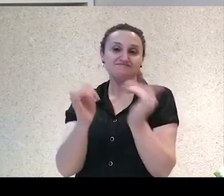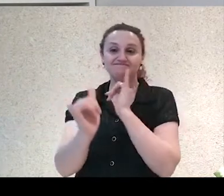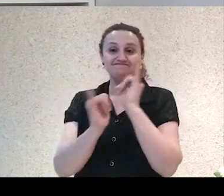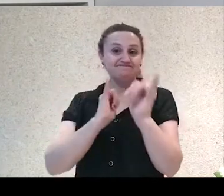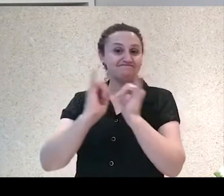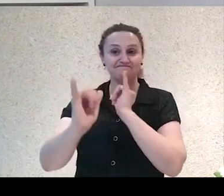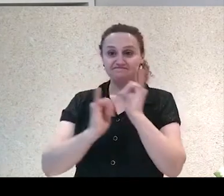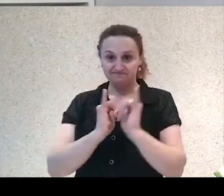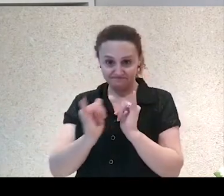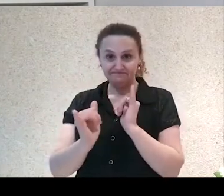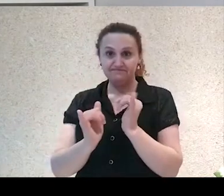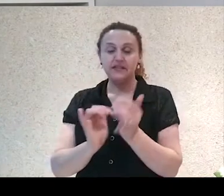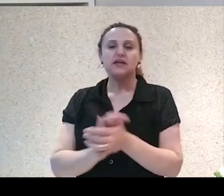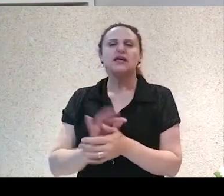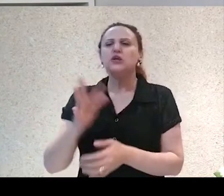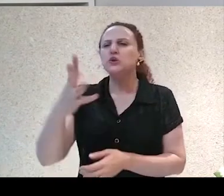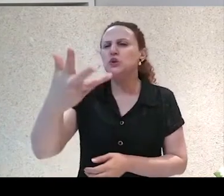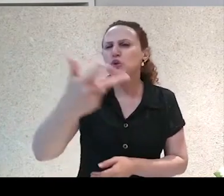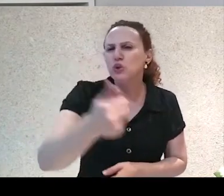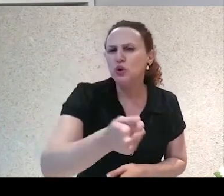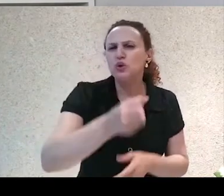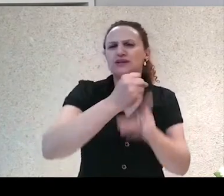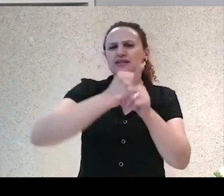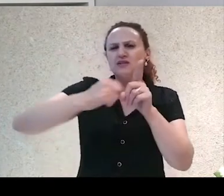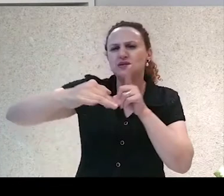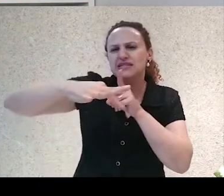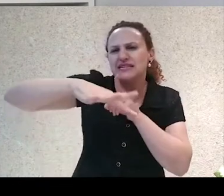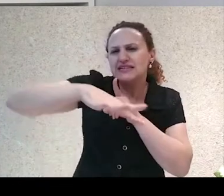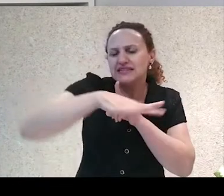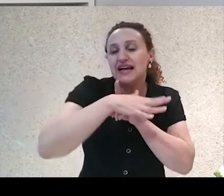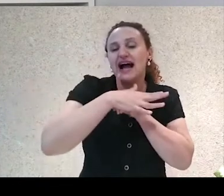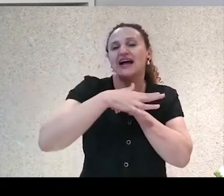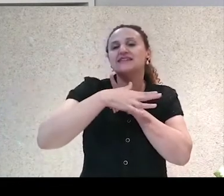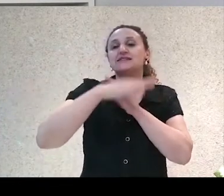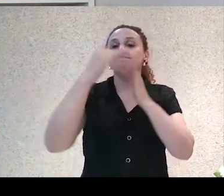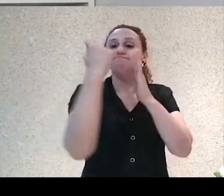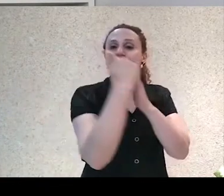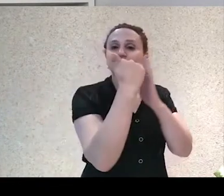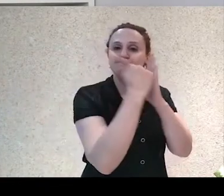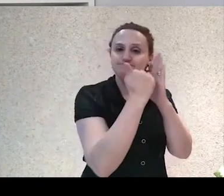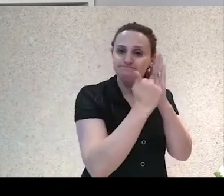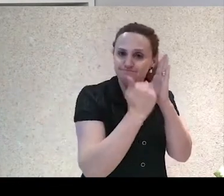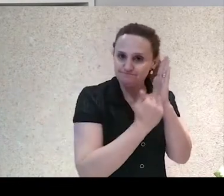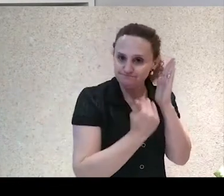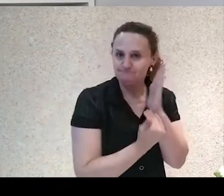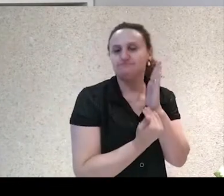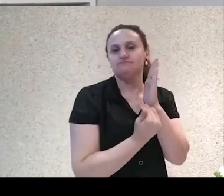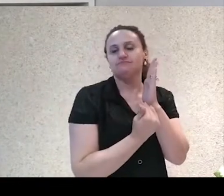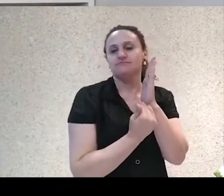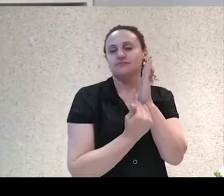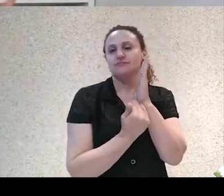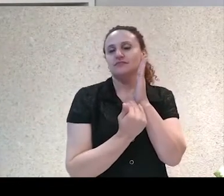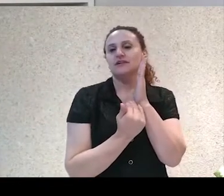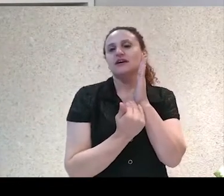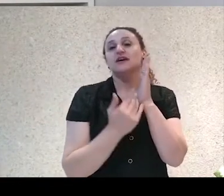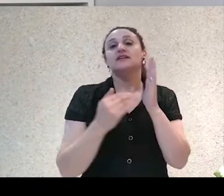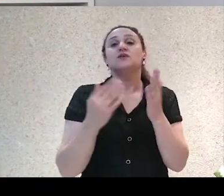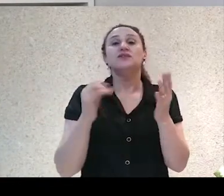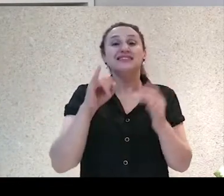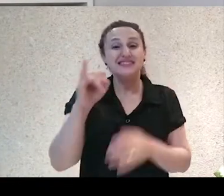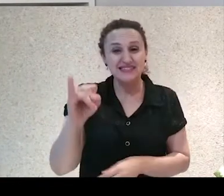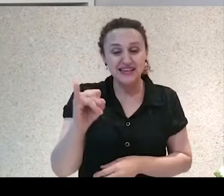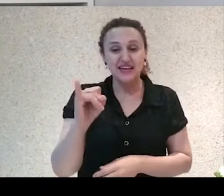todas as sociedades são baseadas em hierarquias imaginadas, mas não necessariamente nas mesmas hierarquias. Então, se a globalização